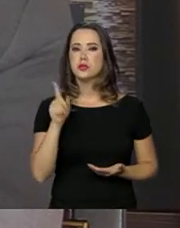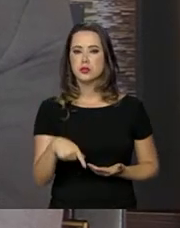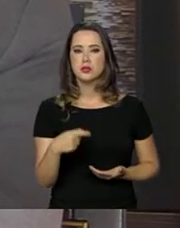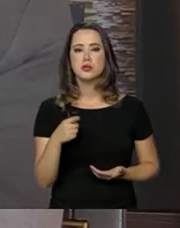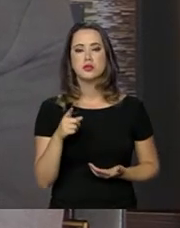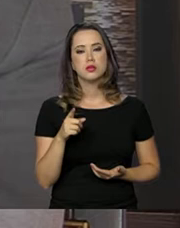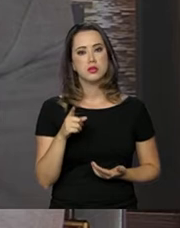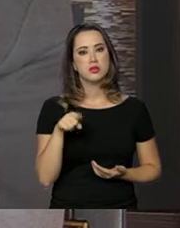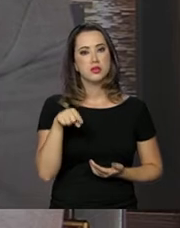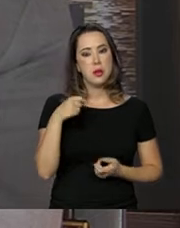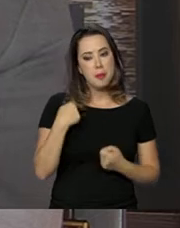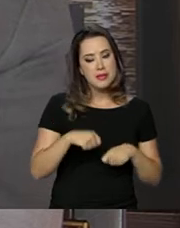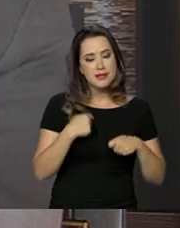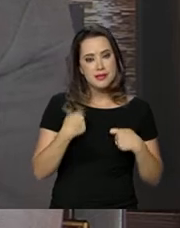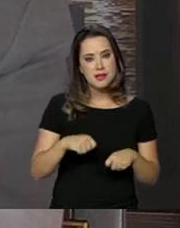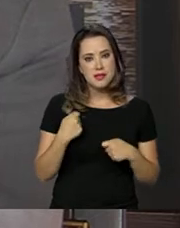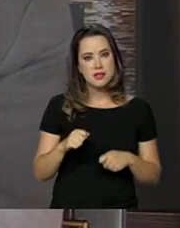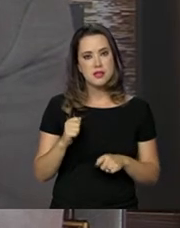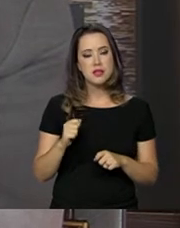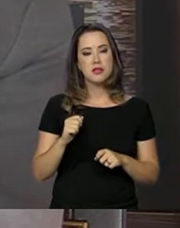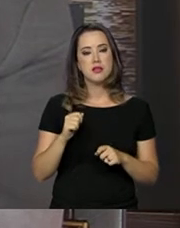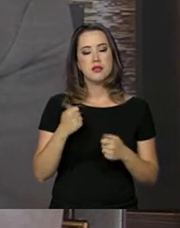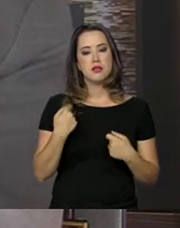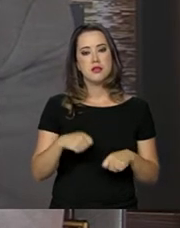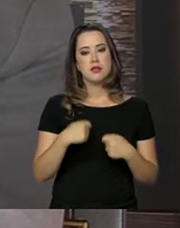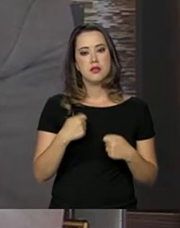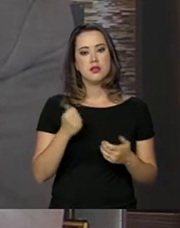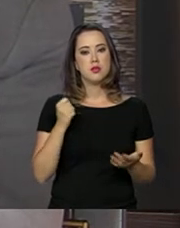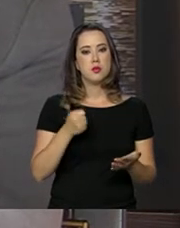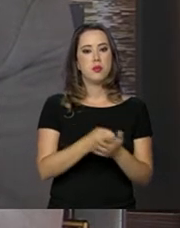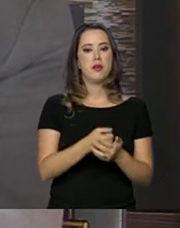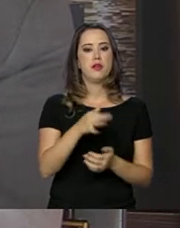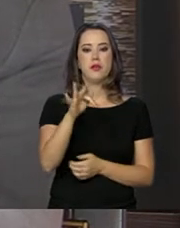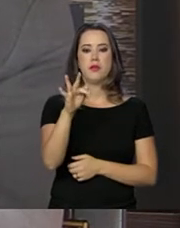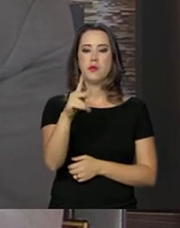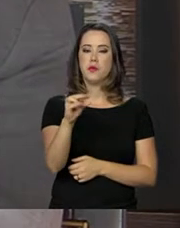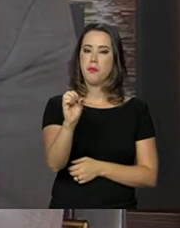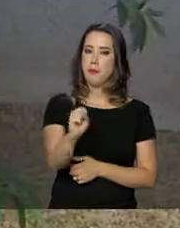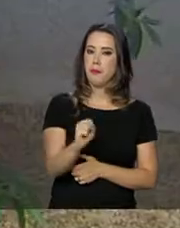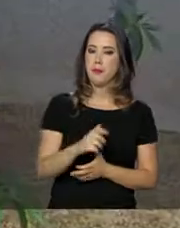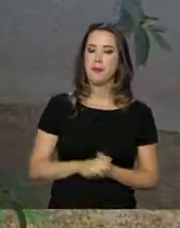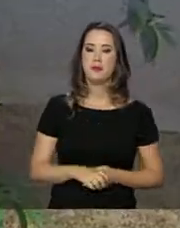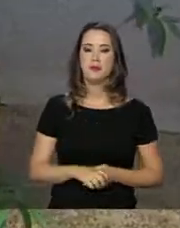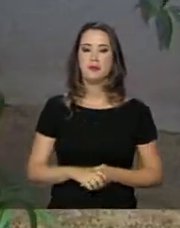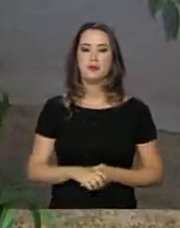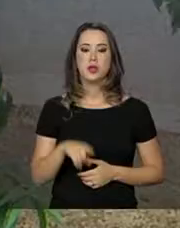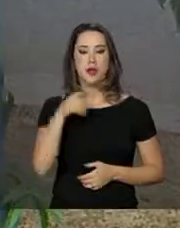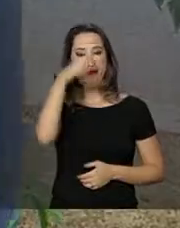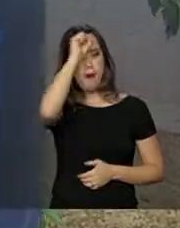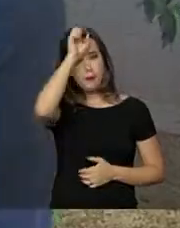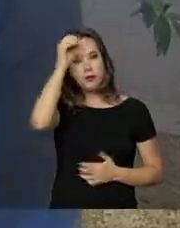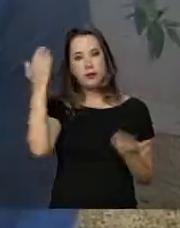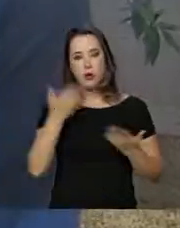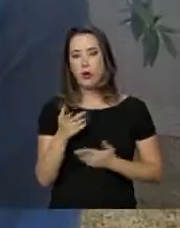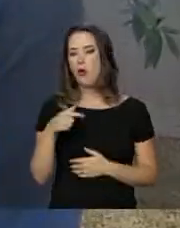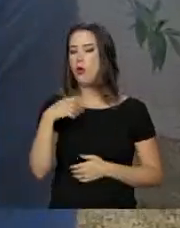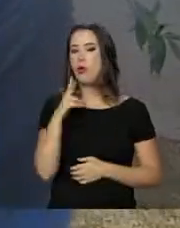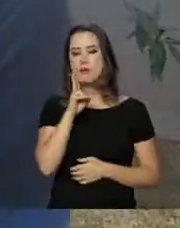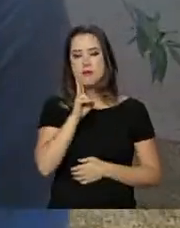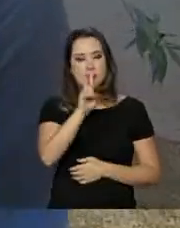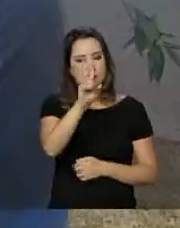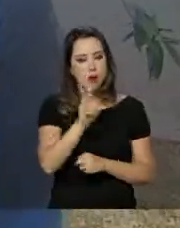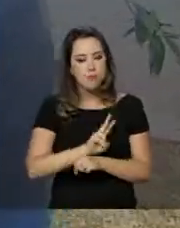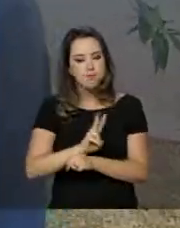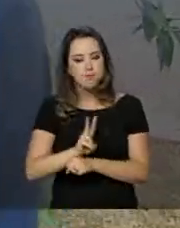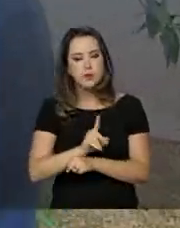implica no pagamento do FGTS. Rinaldo aprendeu a lição e não deixa de